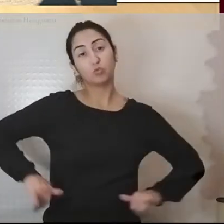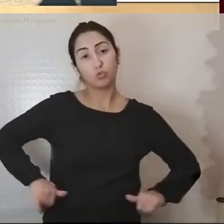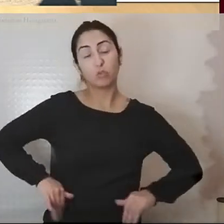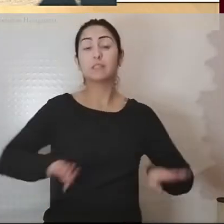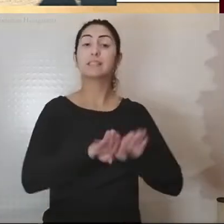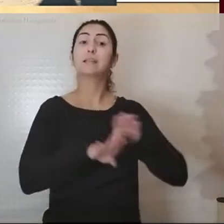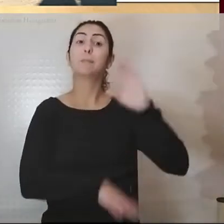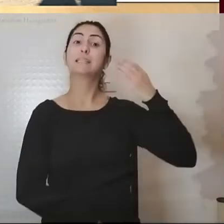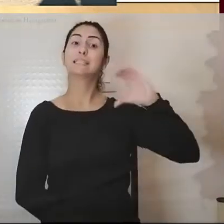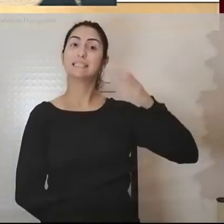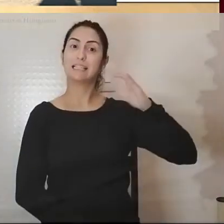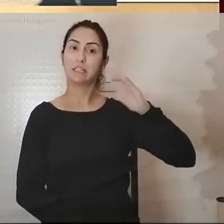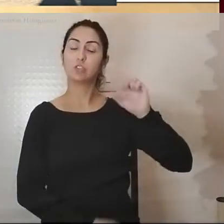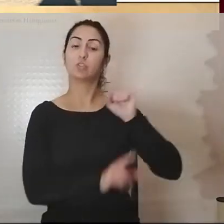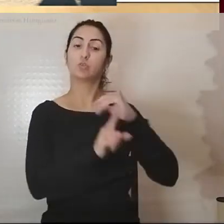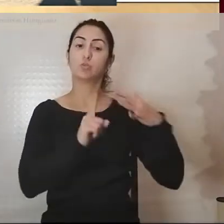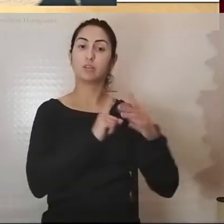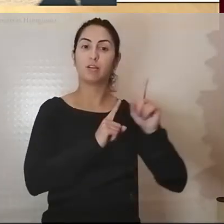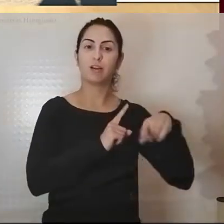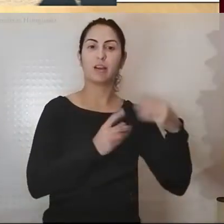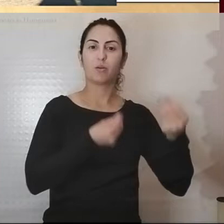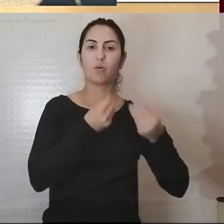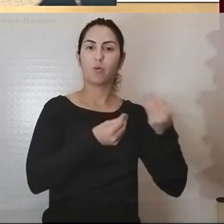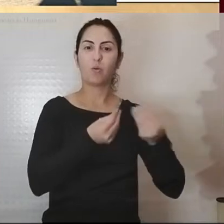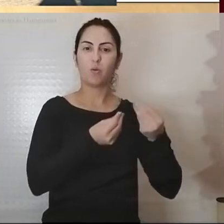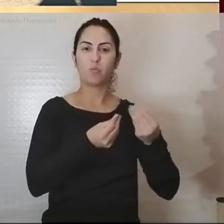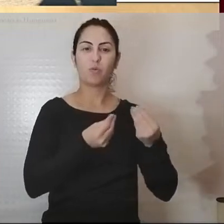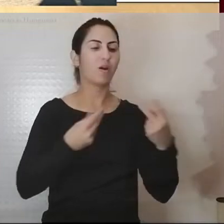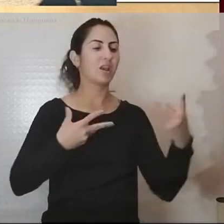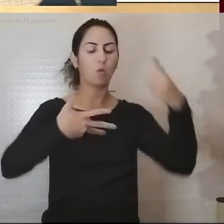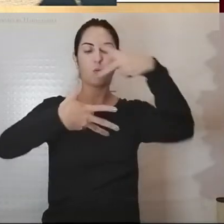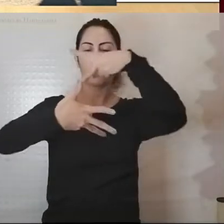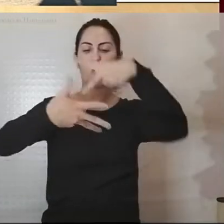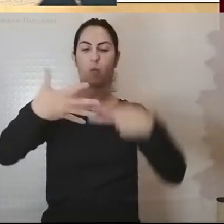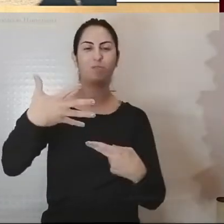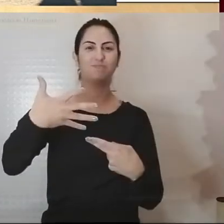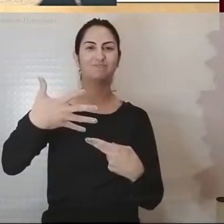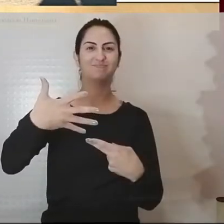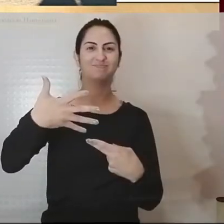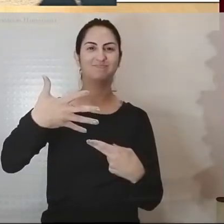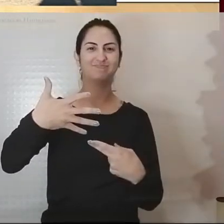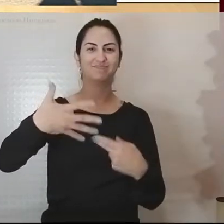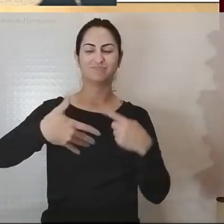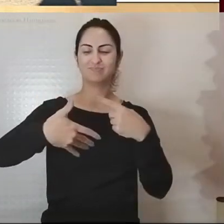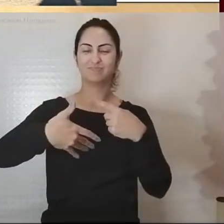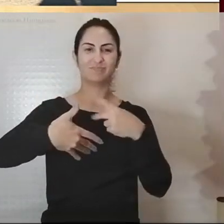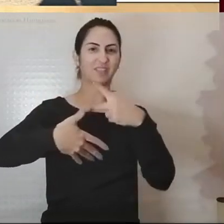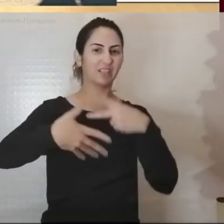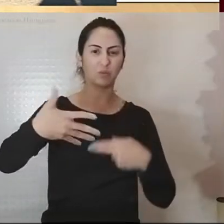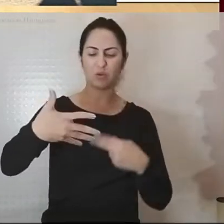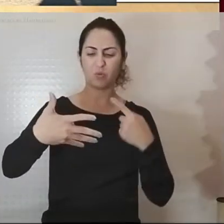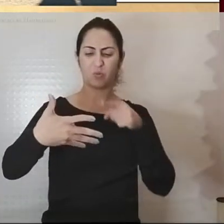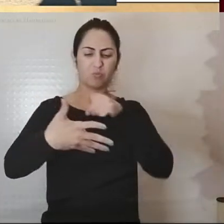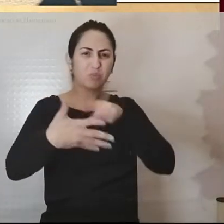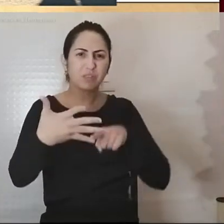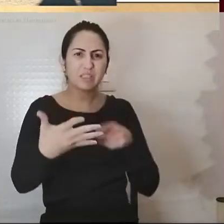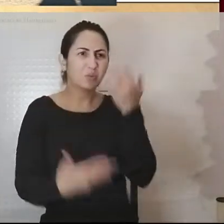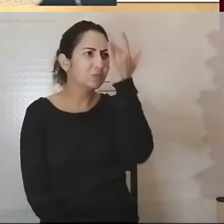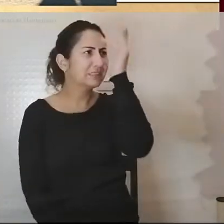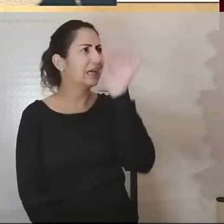sociais, são lançados para o mesmo quadro existencial. Estão também presos na incerteza.